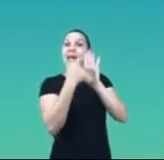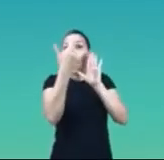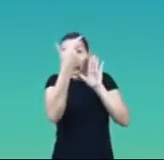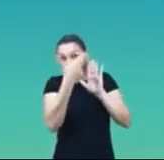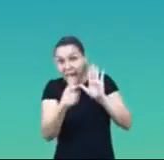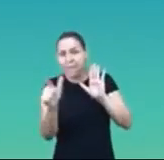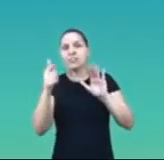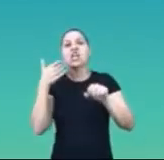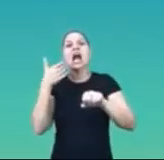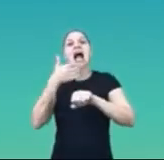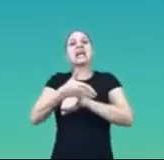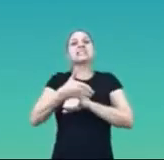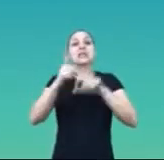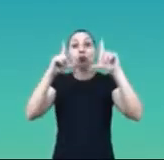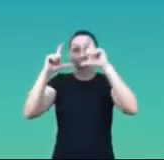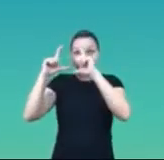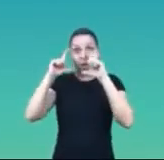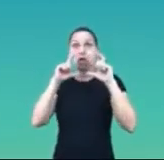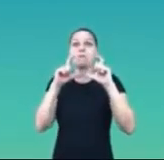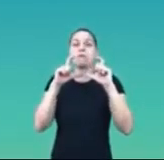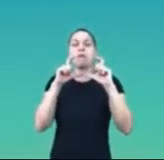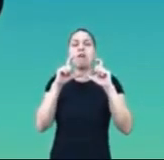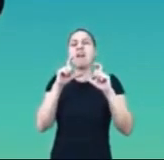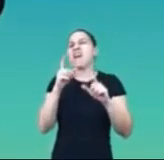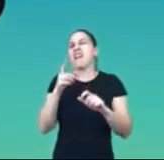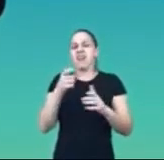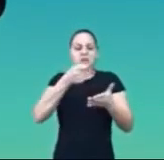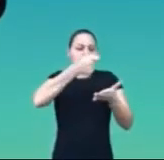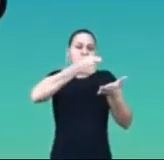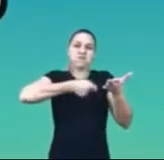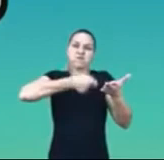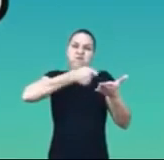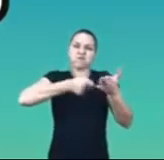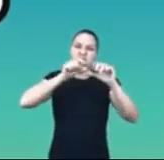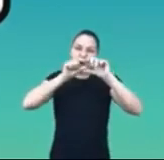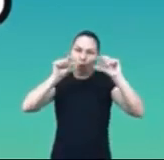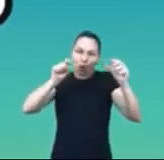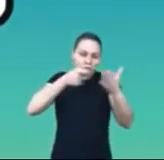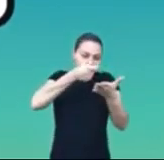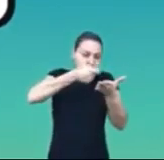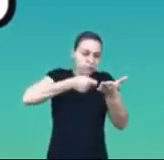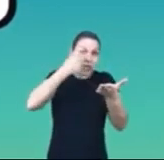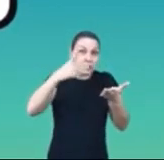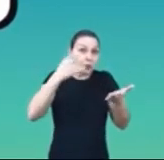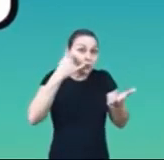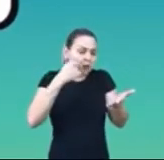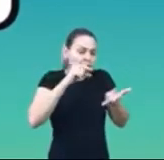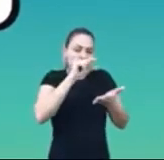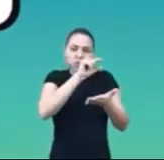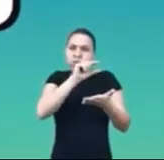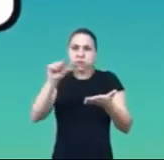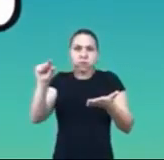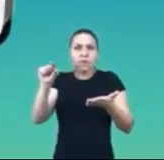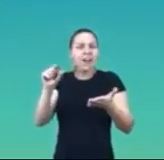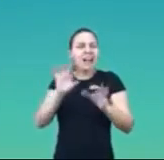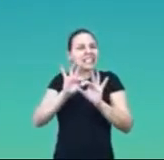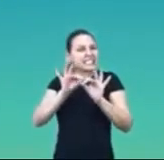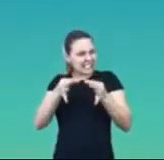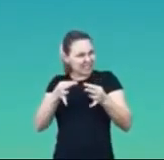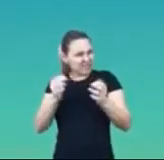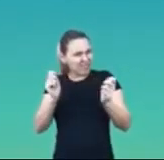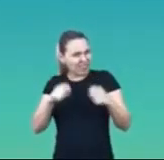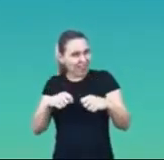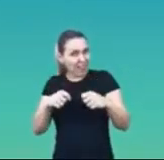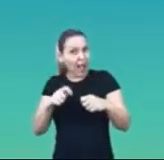Permitir o acesso à câmera. Aí é só apontar a câmera do seu celular para o código de barras. Simples, né?